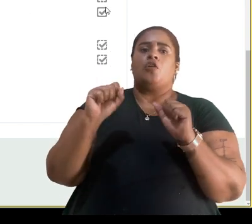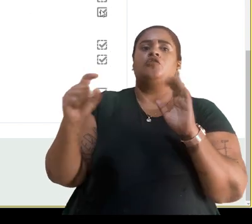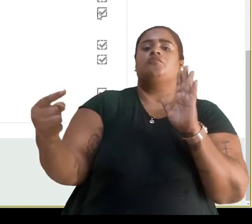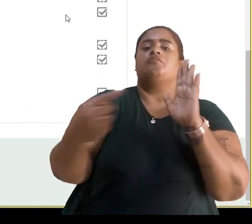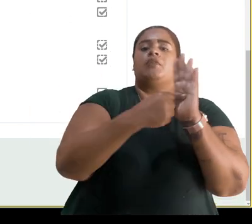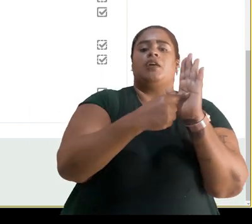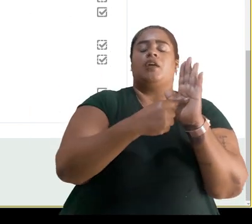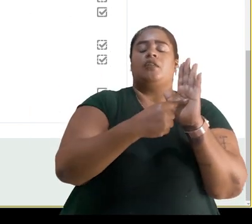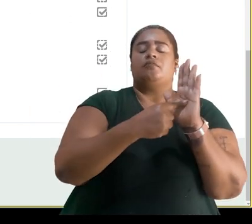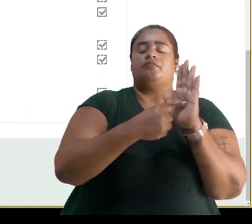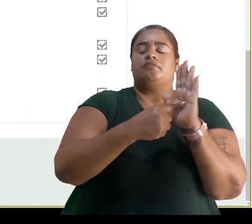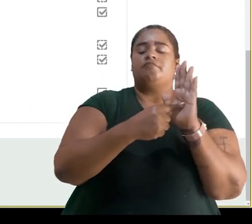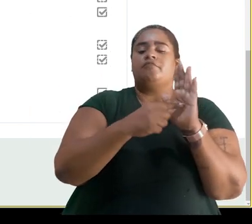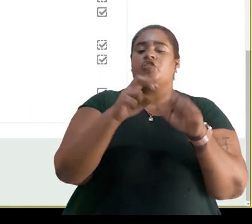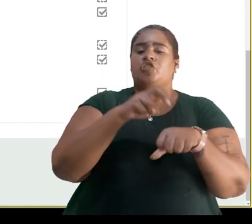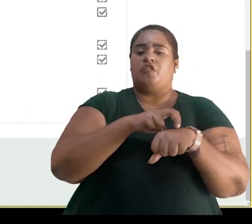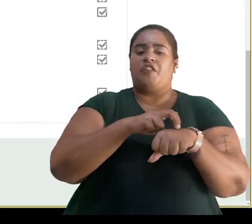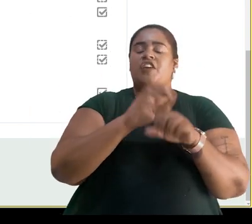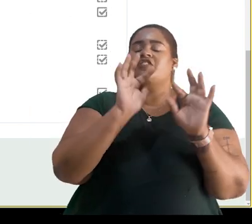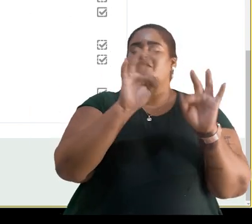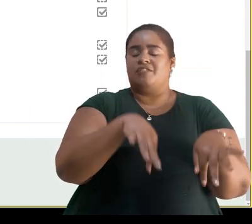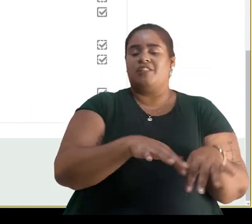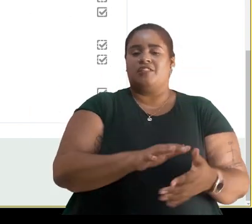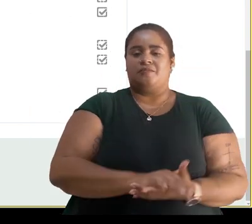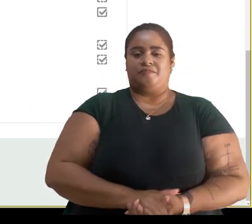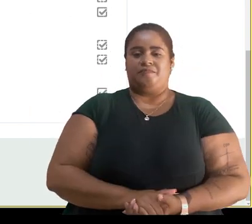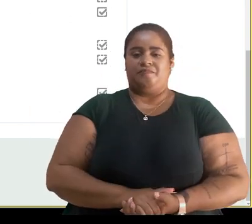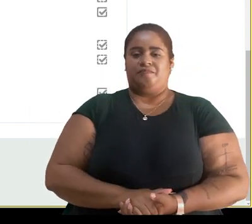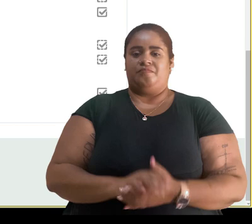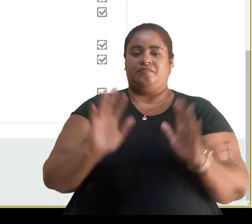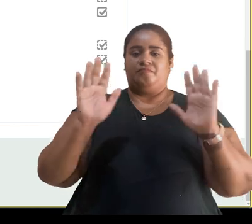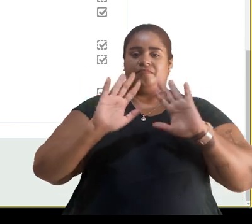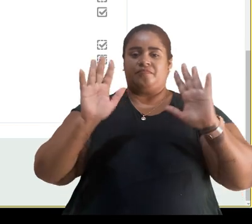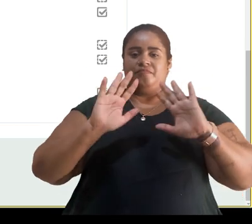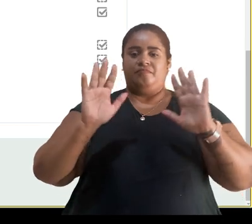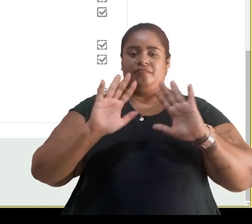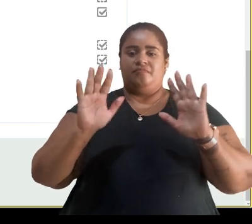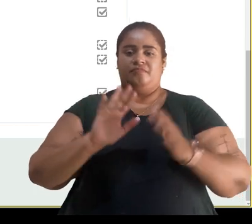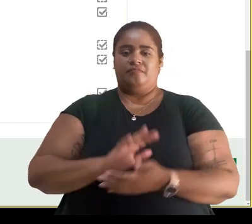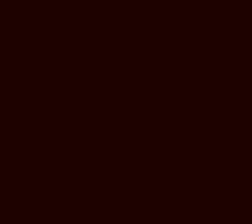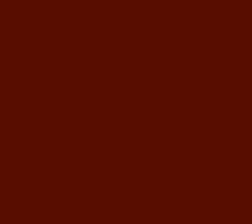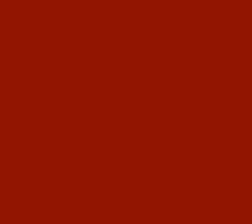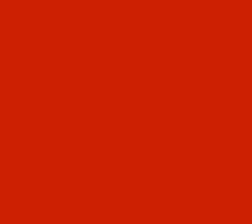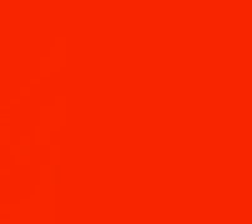ela também poderá ser marcada automaticamente, se for o caso. Até a próxima!